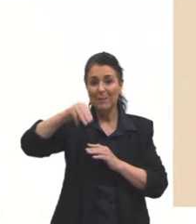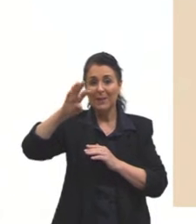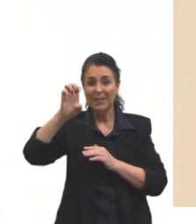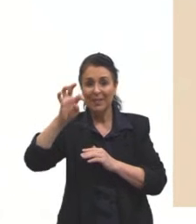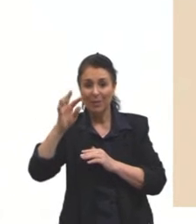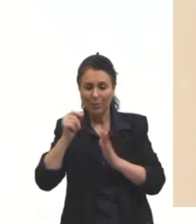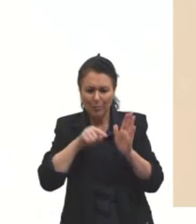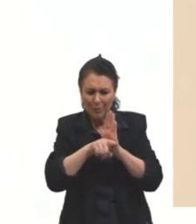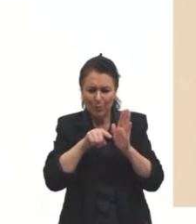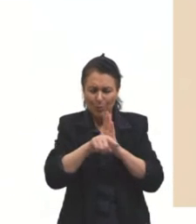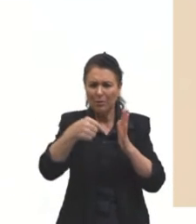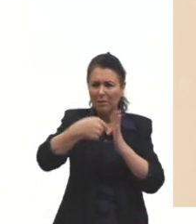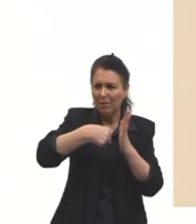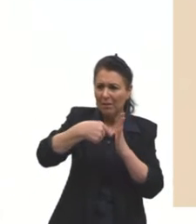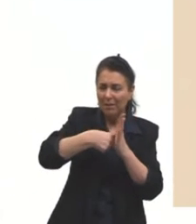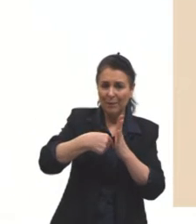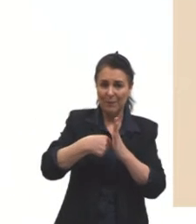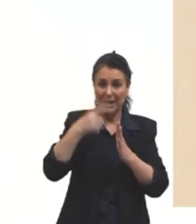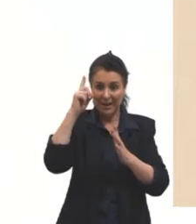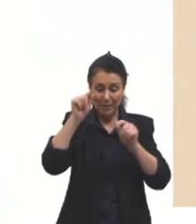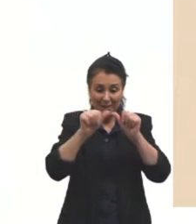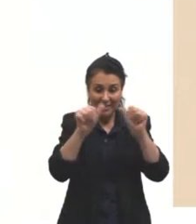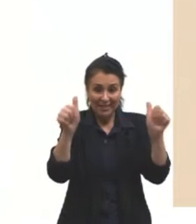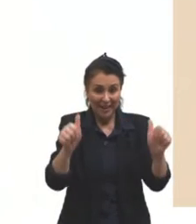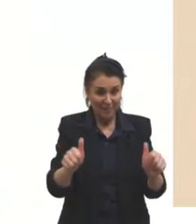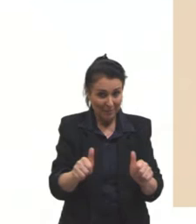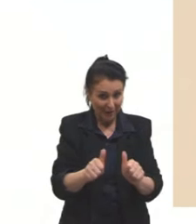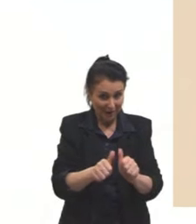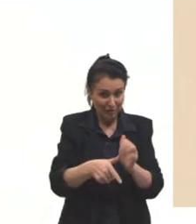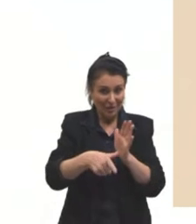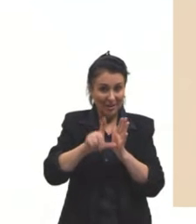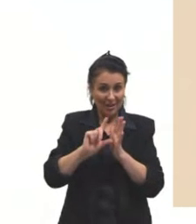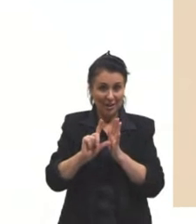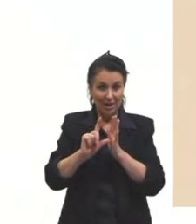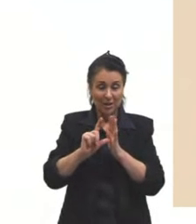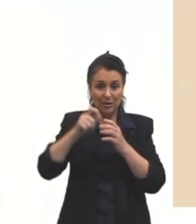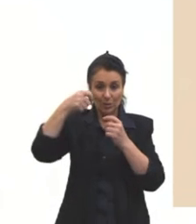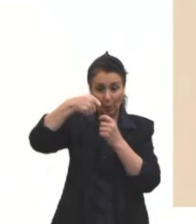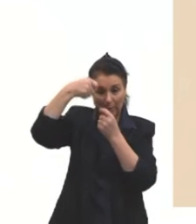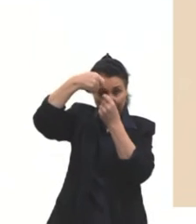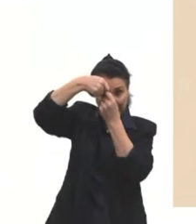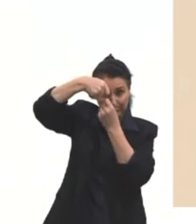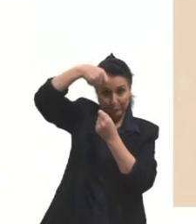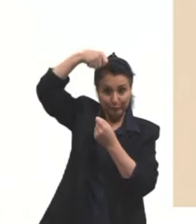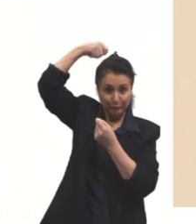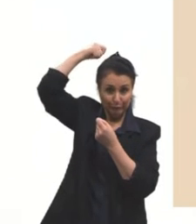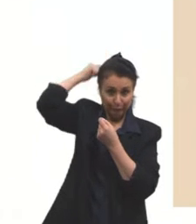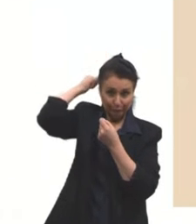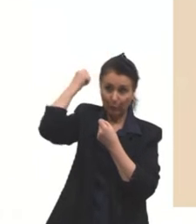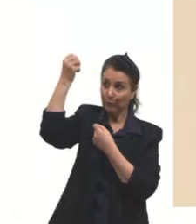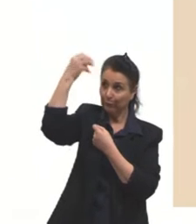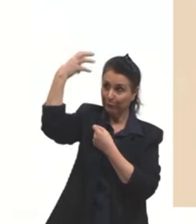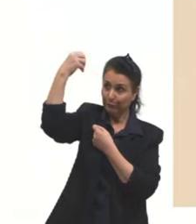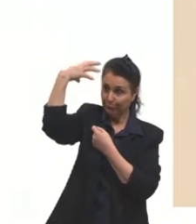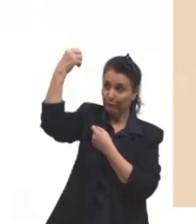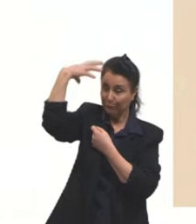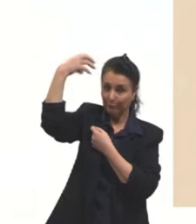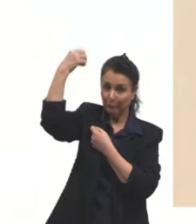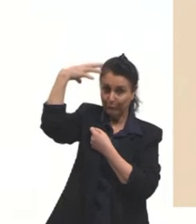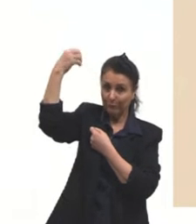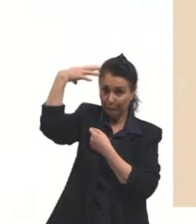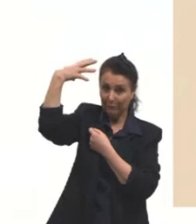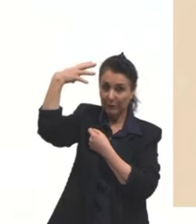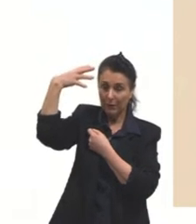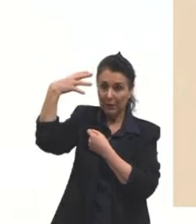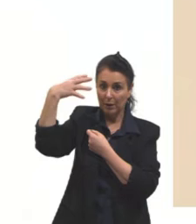anterior. Na imagem anterior, a gente abria a cabeça e se enfiava um monte de coisa dentro. Aqui não. Quando a gente